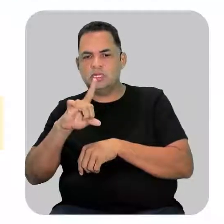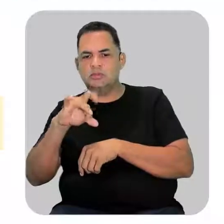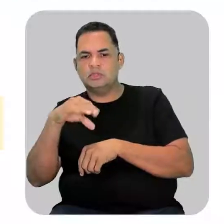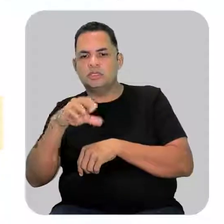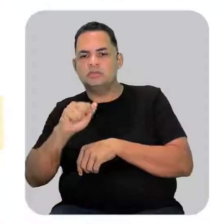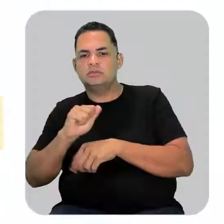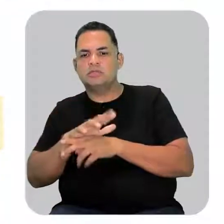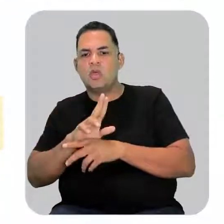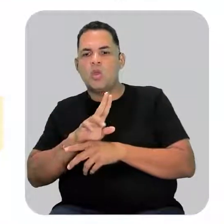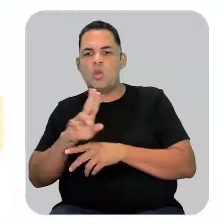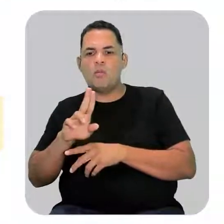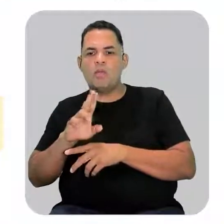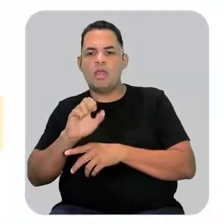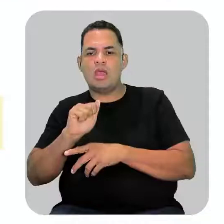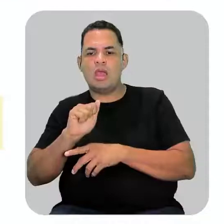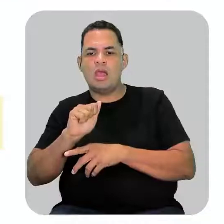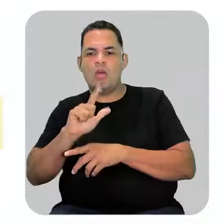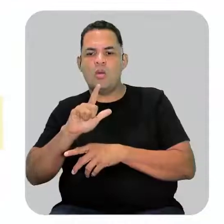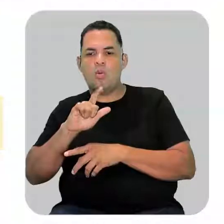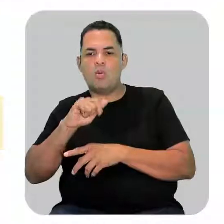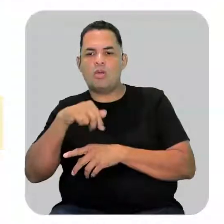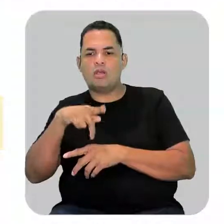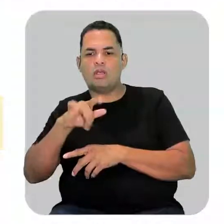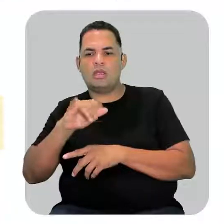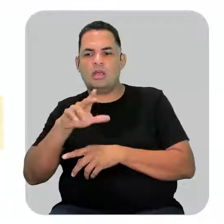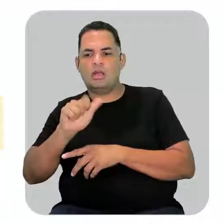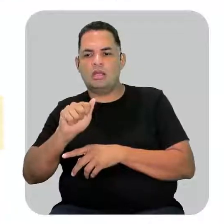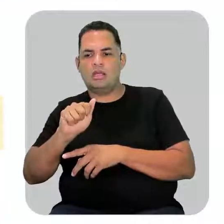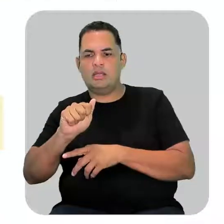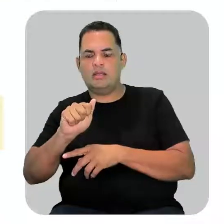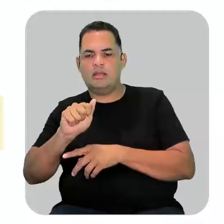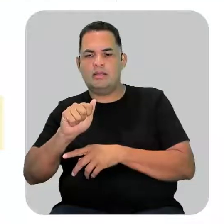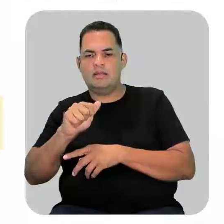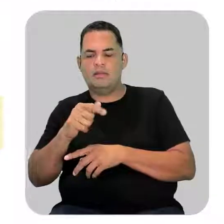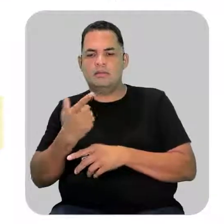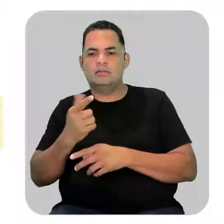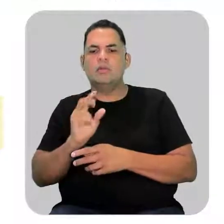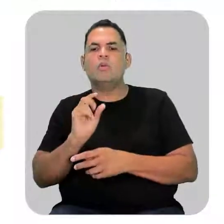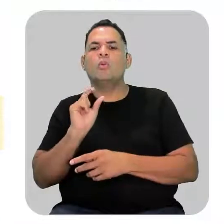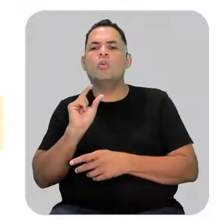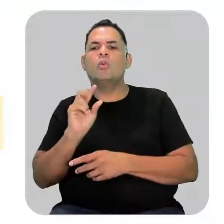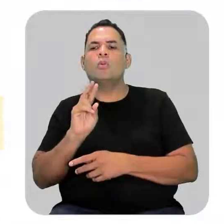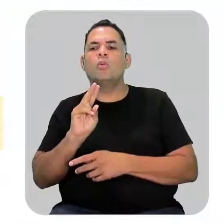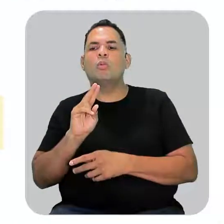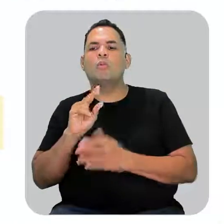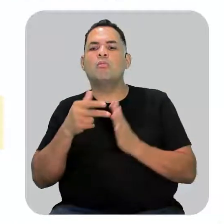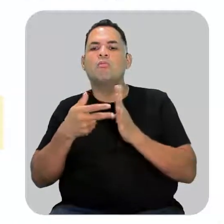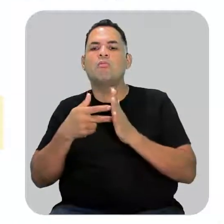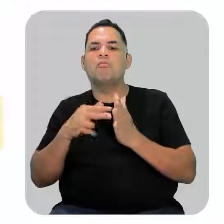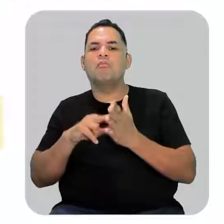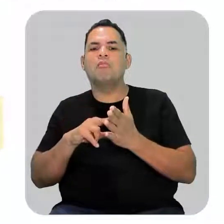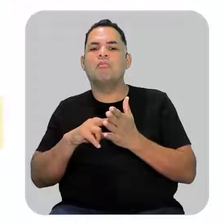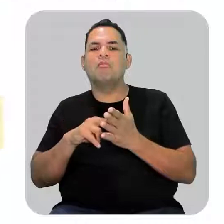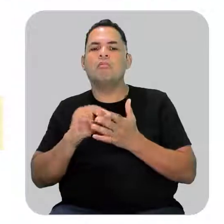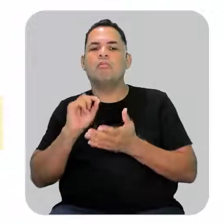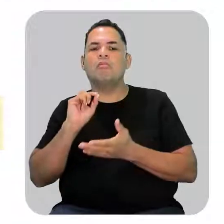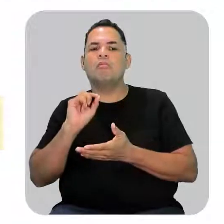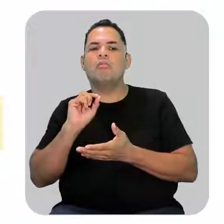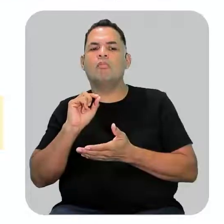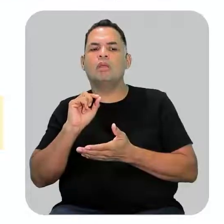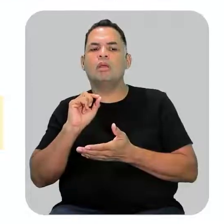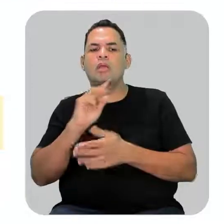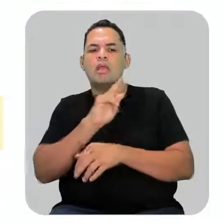alquilas. Aí vem o termo. O que é hidrocarbonetos